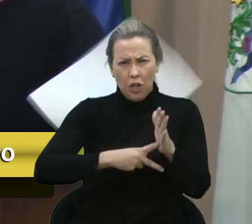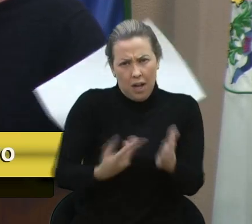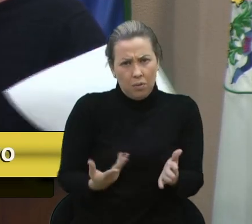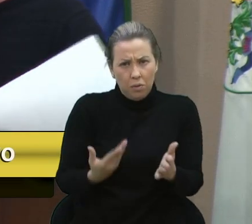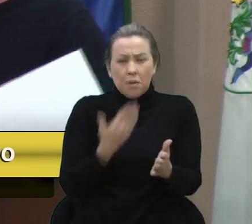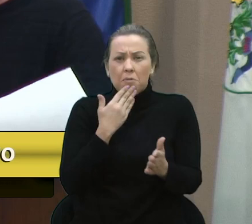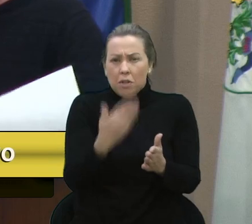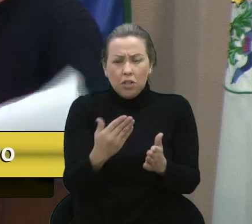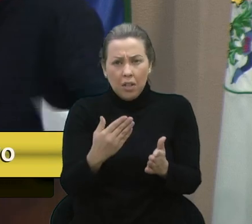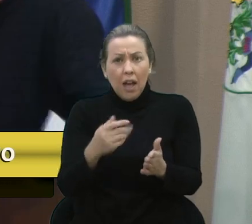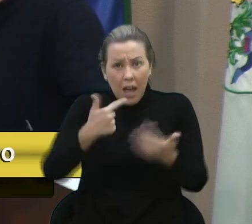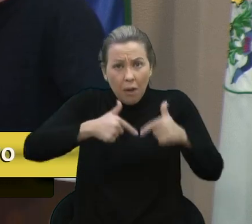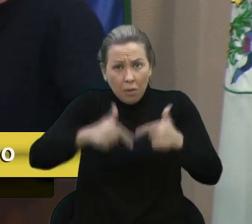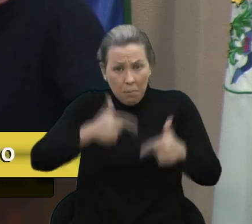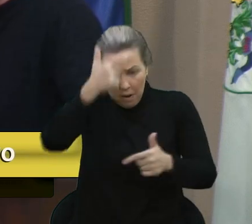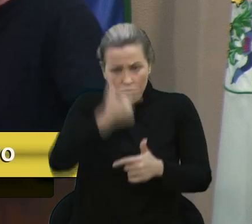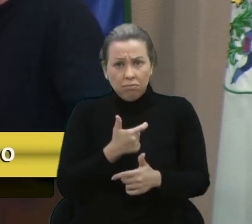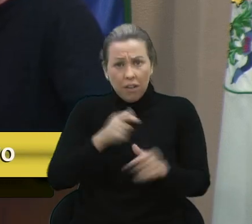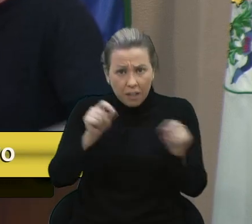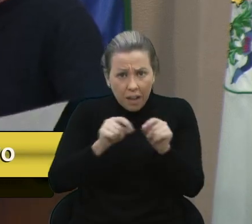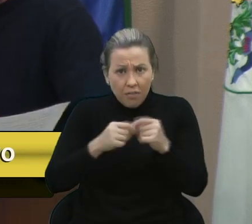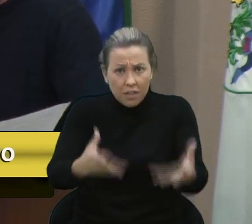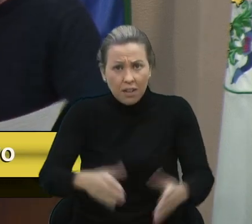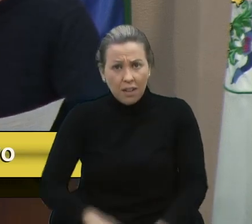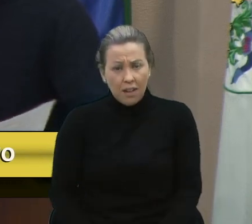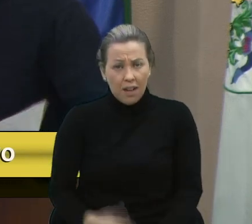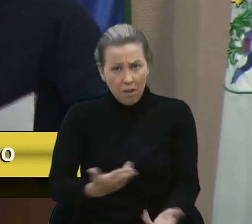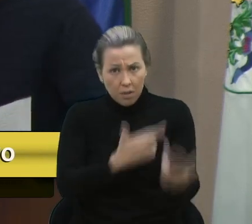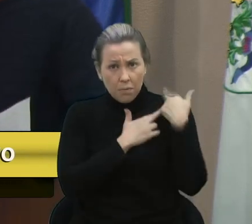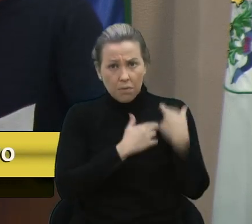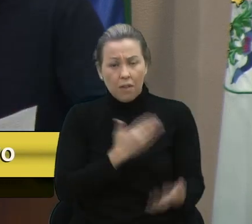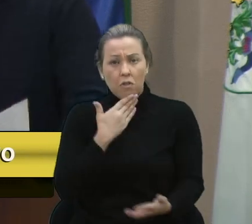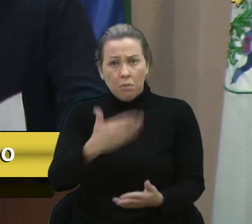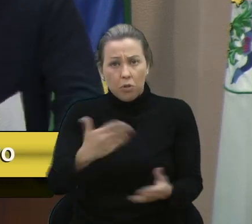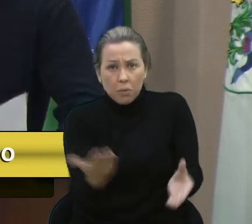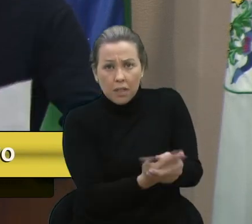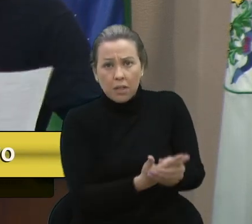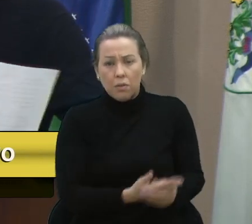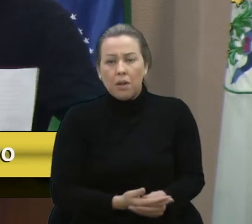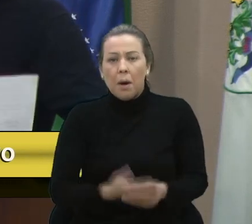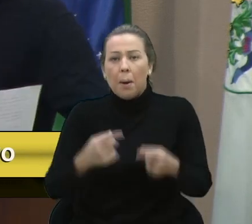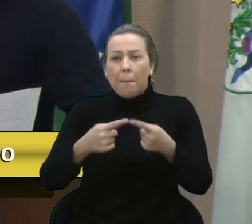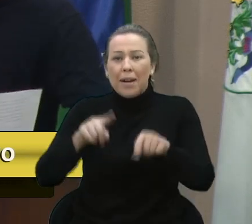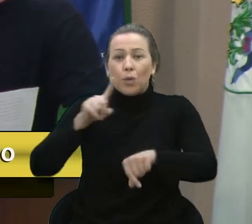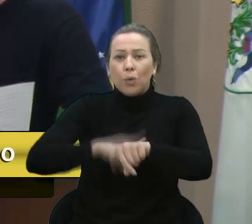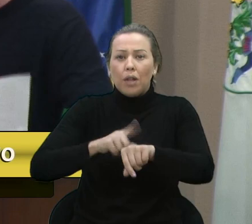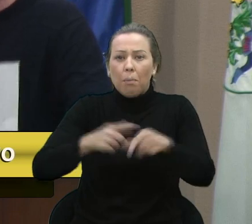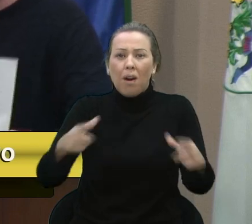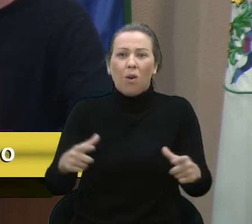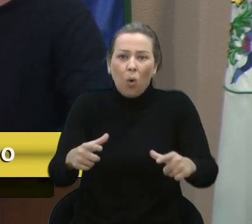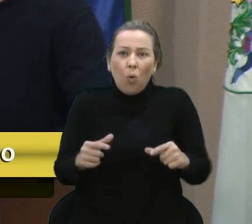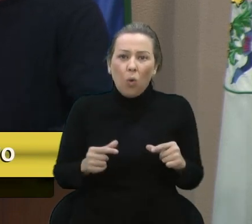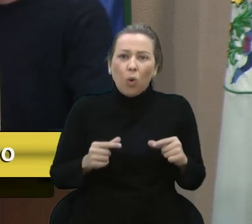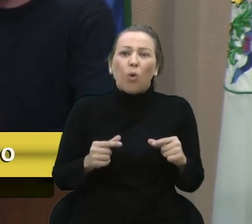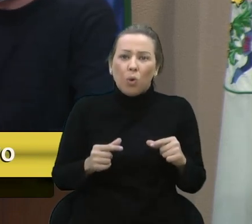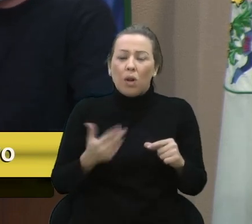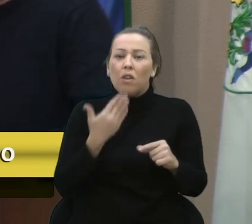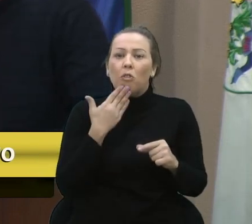É o trabalho dele, tem que fazer. Mas vamos lá, como o tempo é muito exímio, eu vou pedir que,